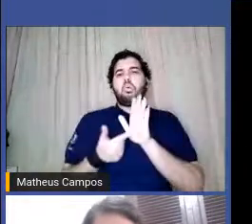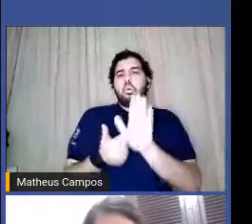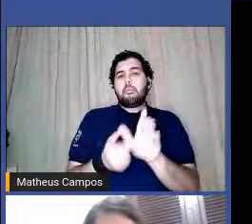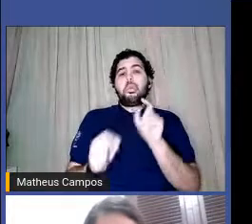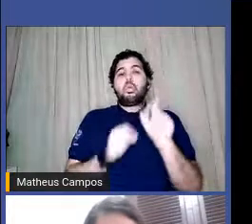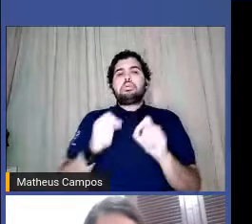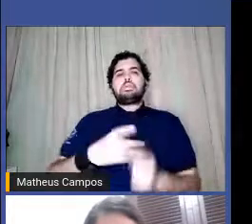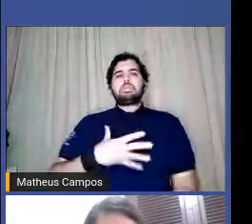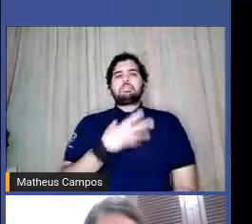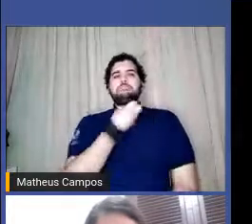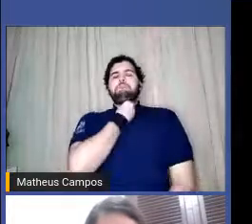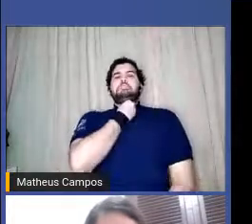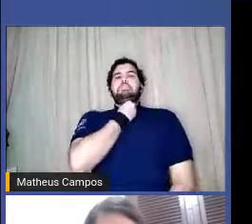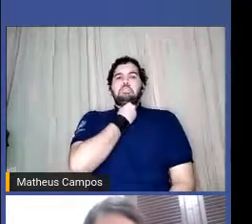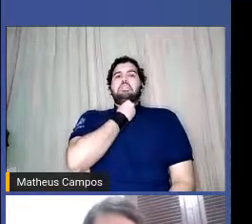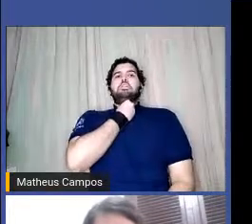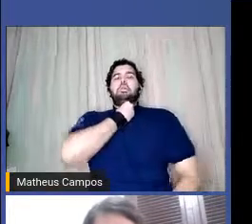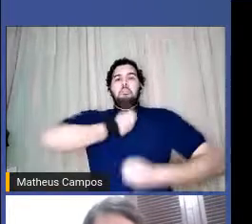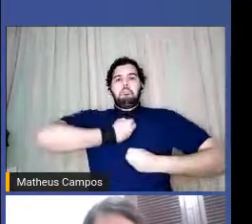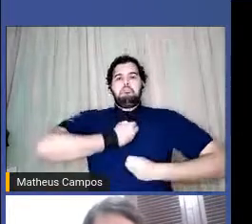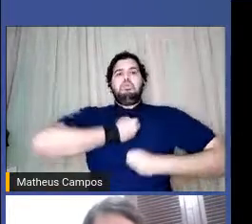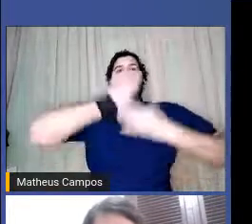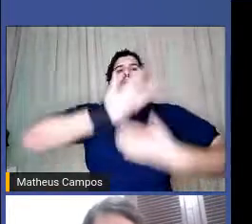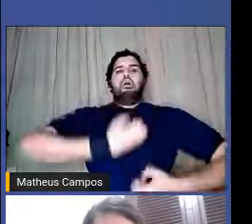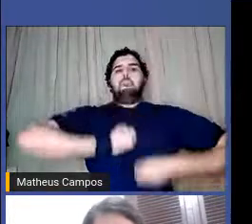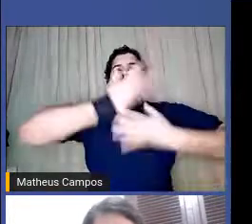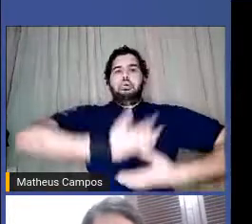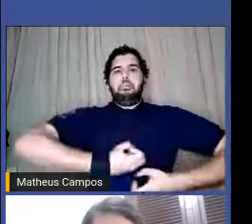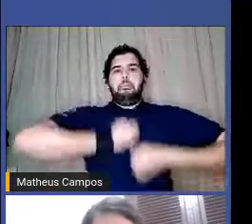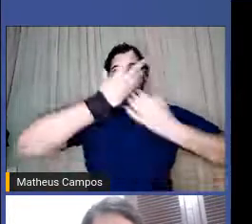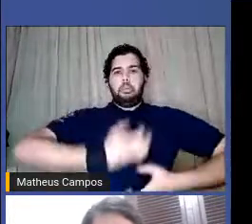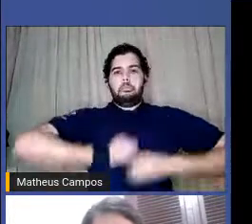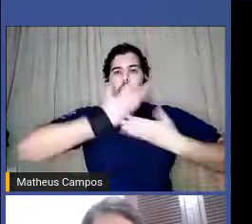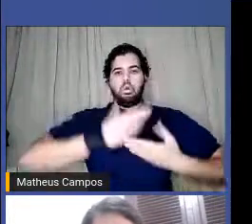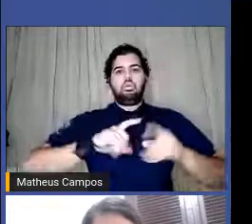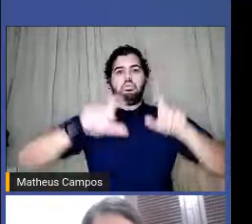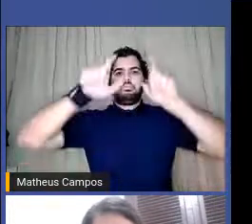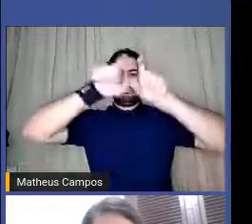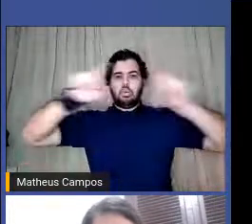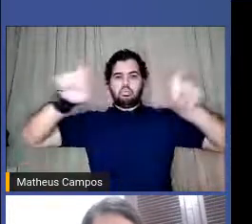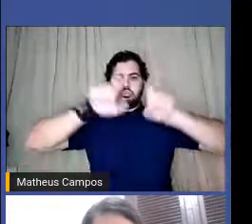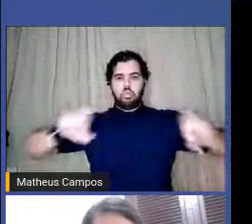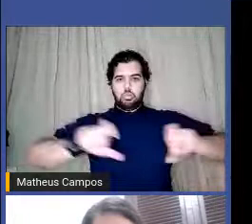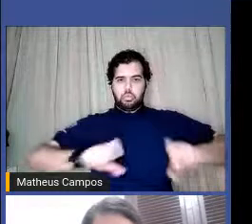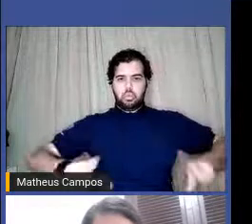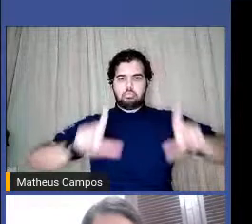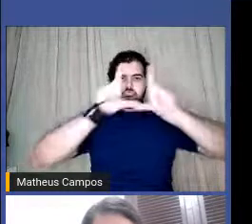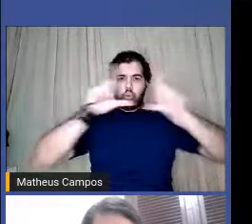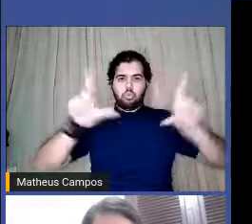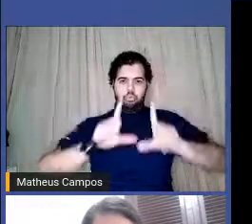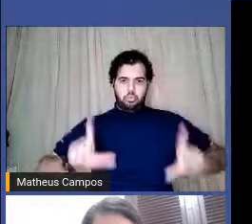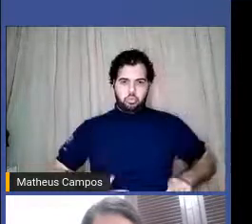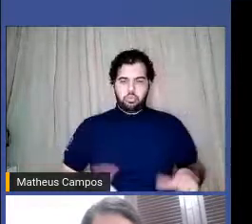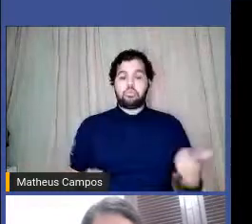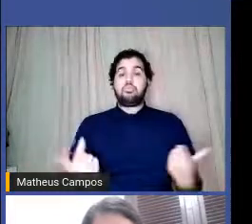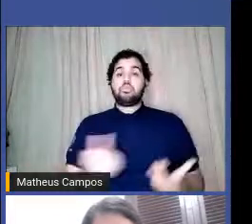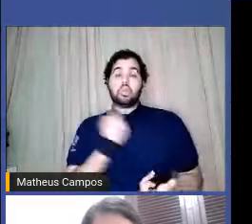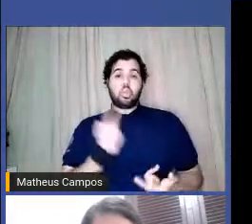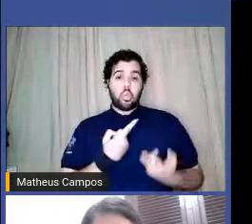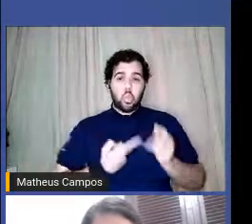engasgado, ela solta nas linhas. e aí a gente vê, assim,